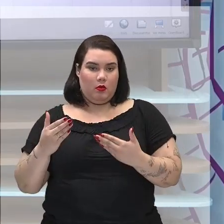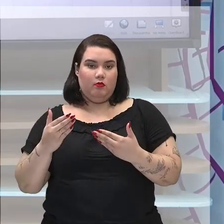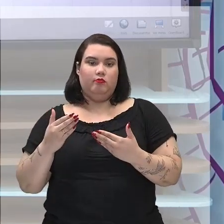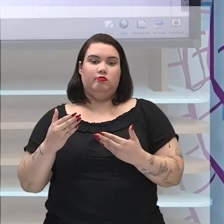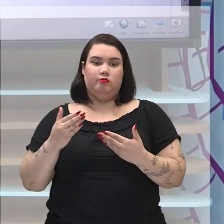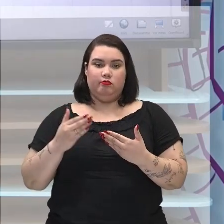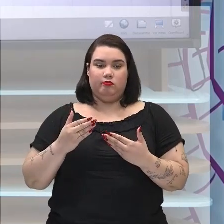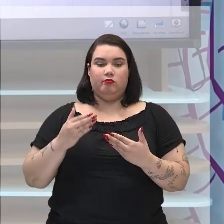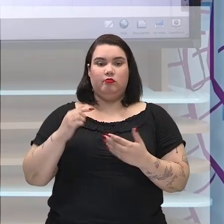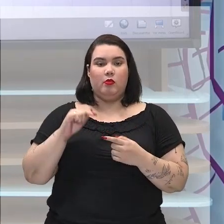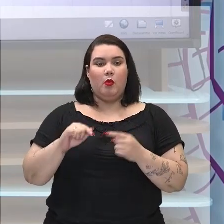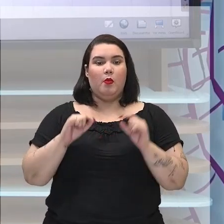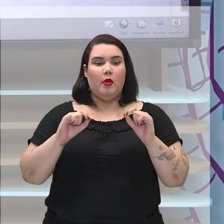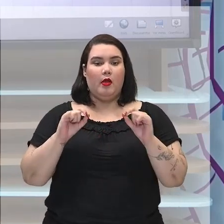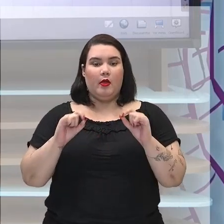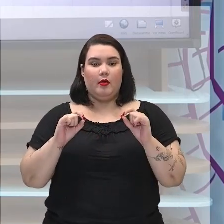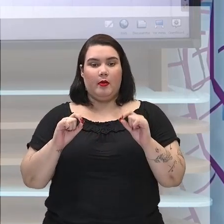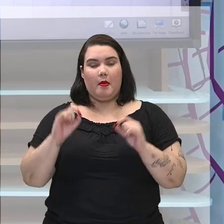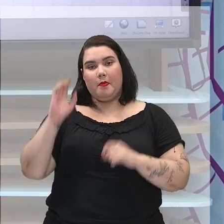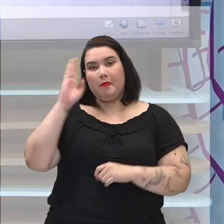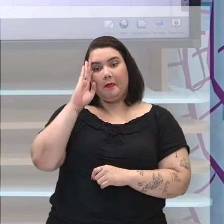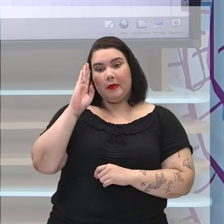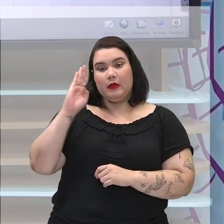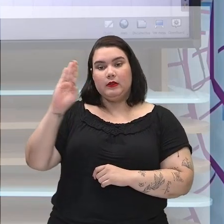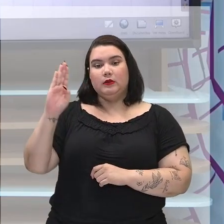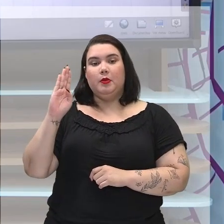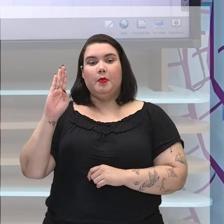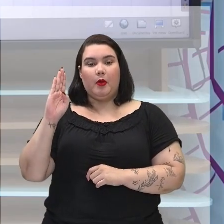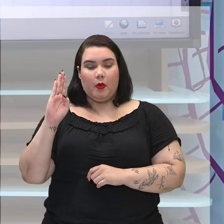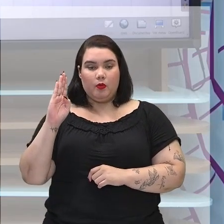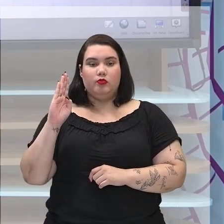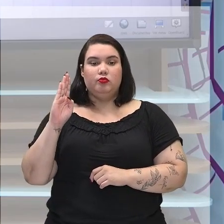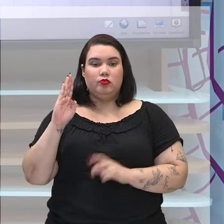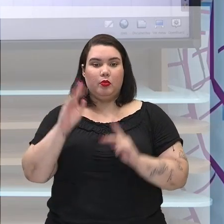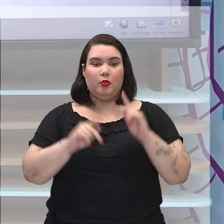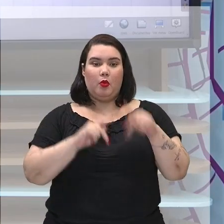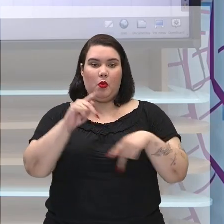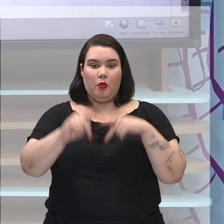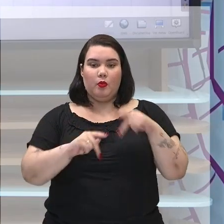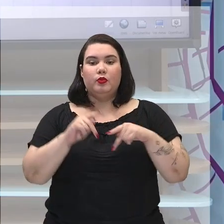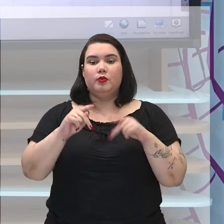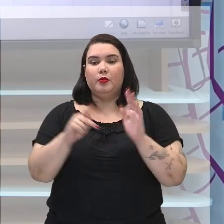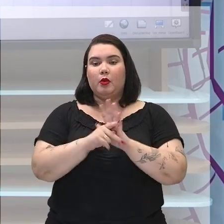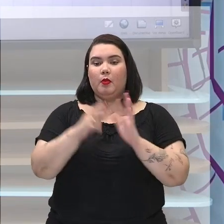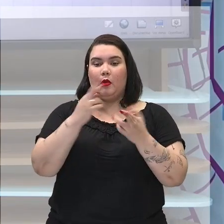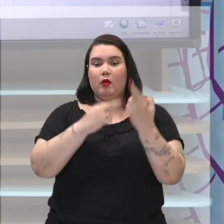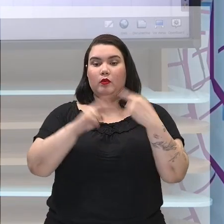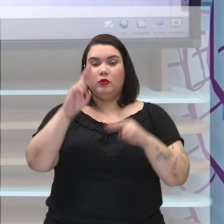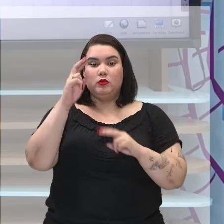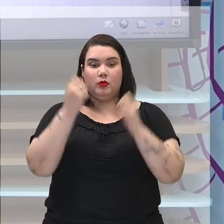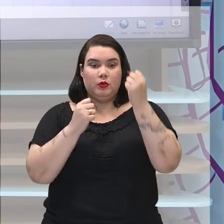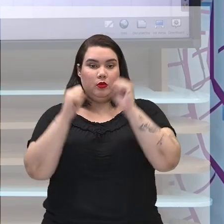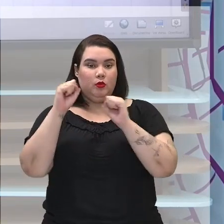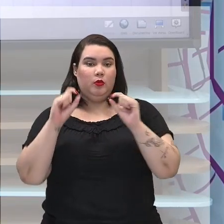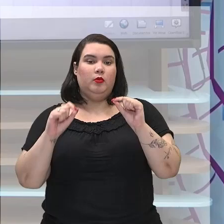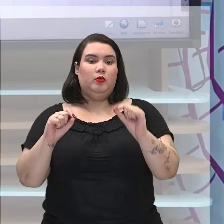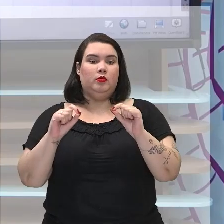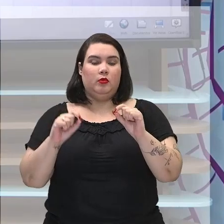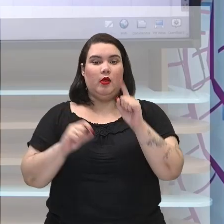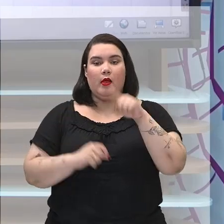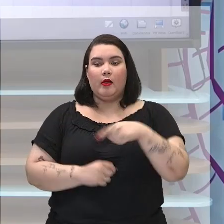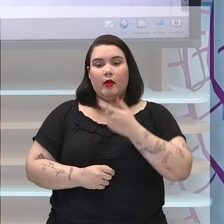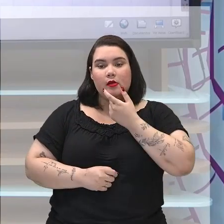aquela que é a principal nação até então diante da Revolução Industrial, que era quem? A